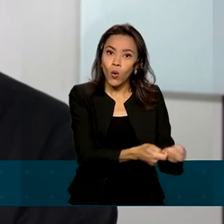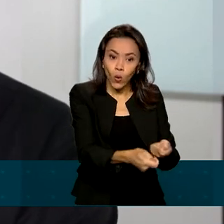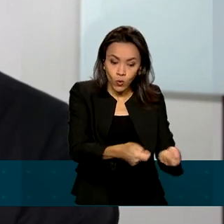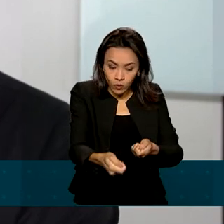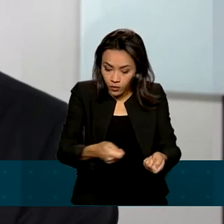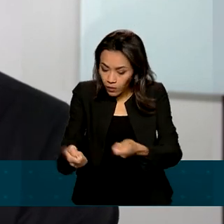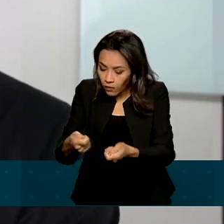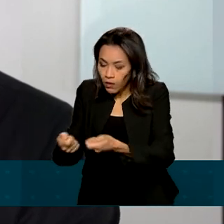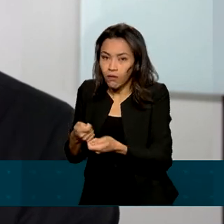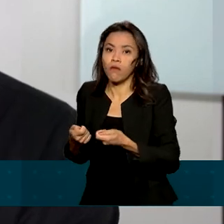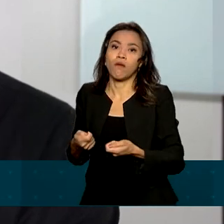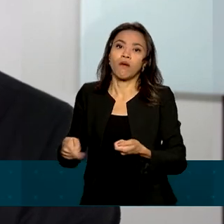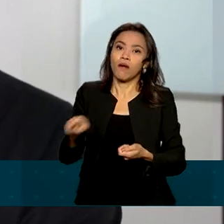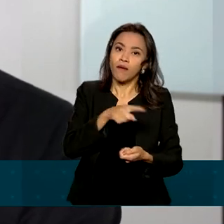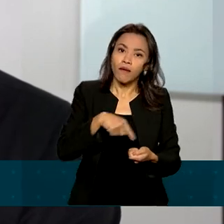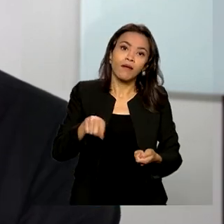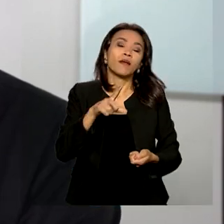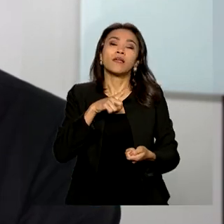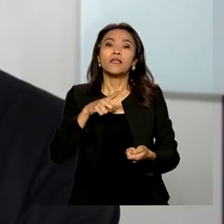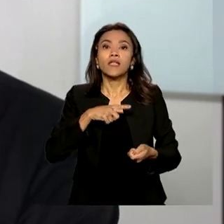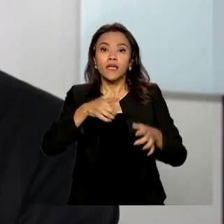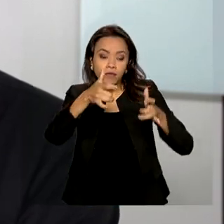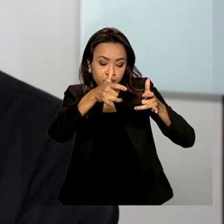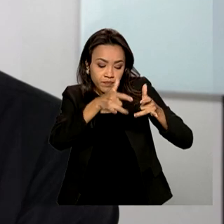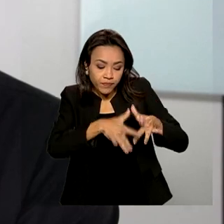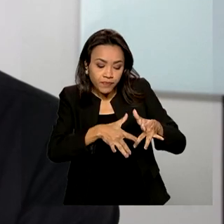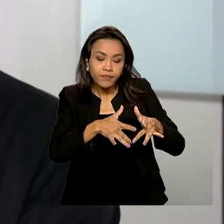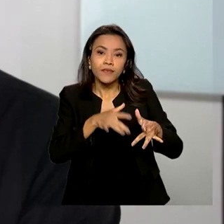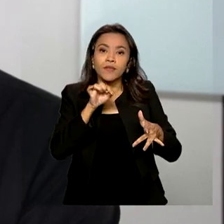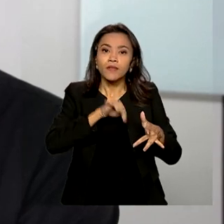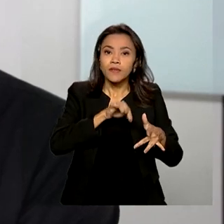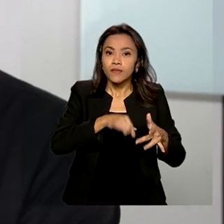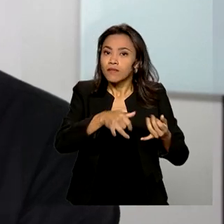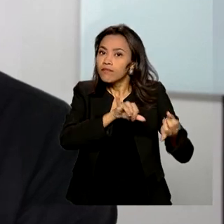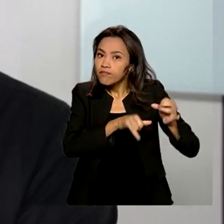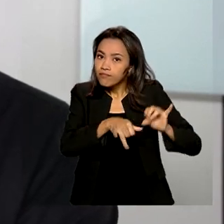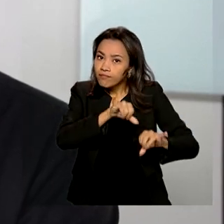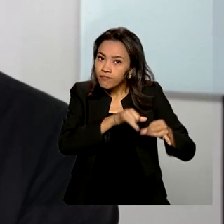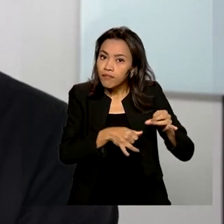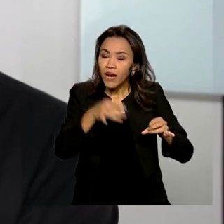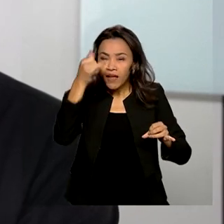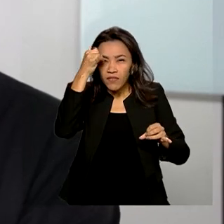espinosade, que é uma molécula de origem biológica para evitar que os mosquitos nasçam.